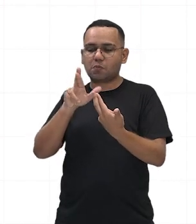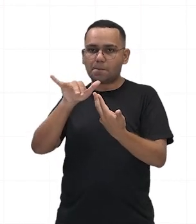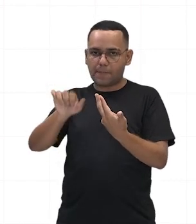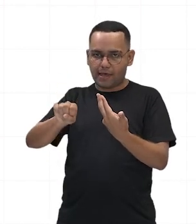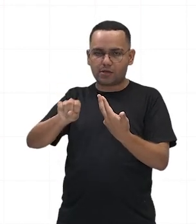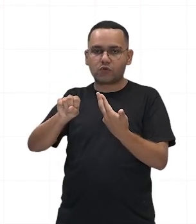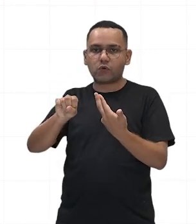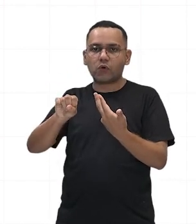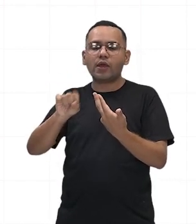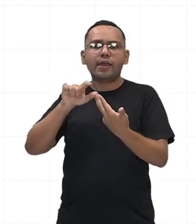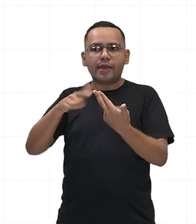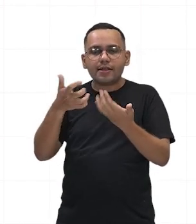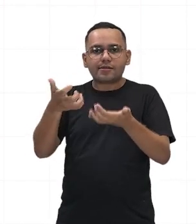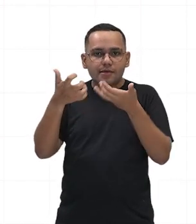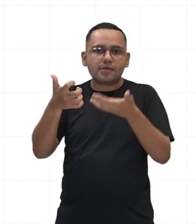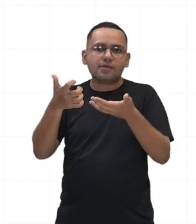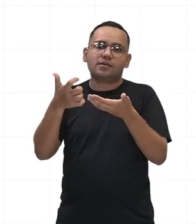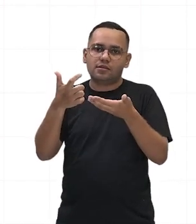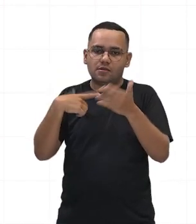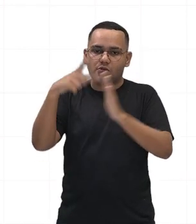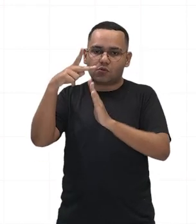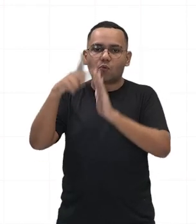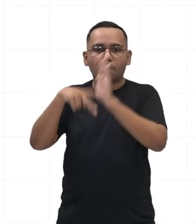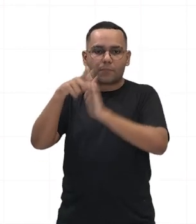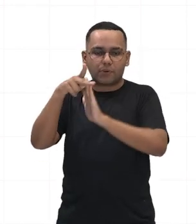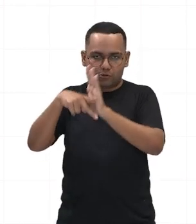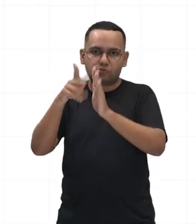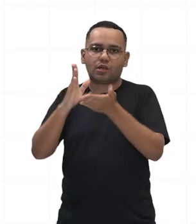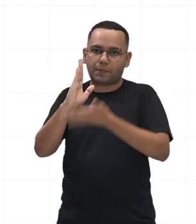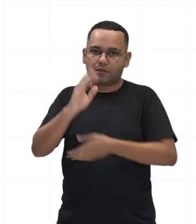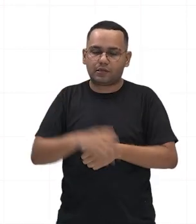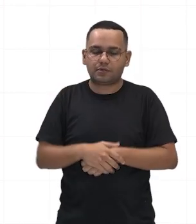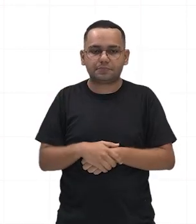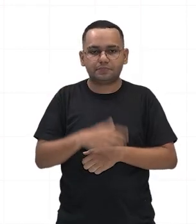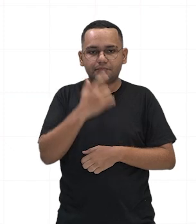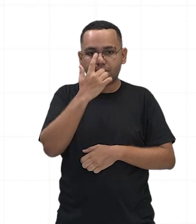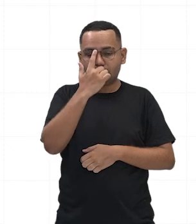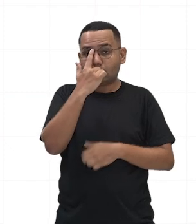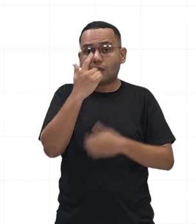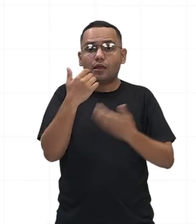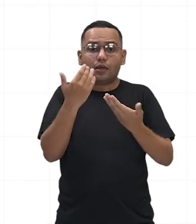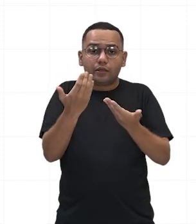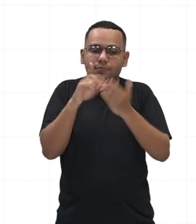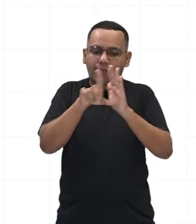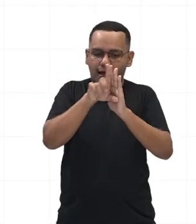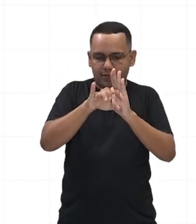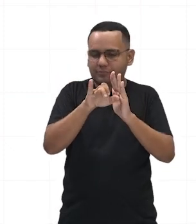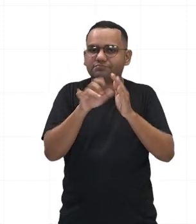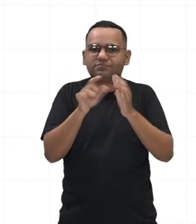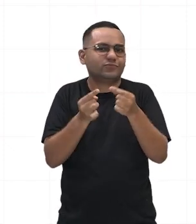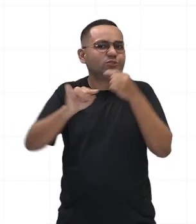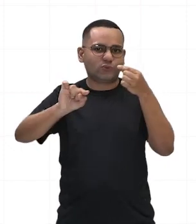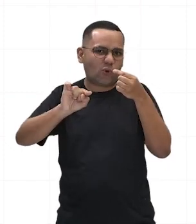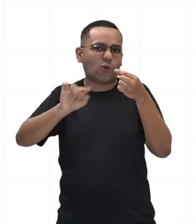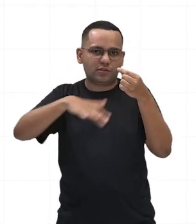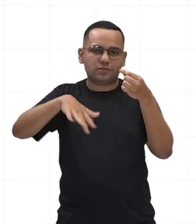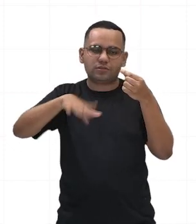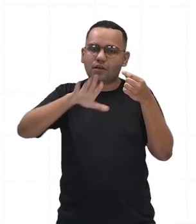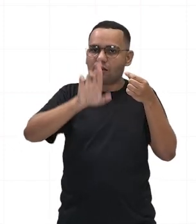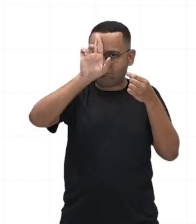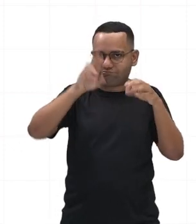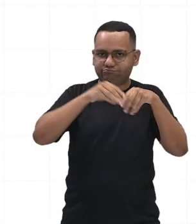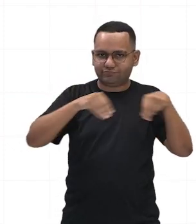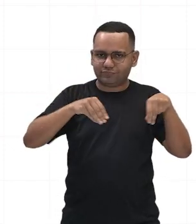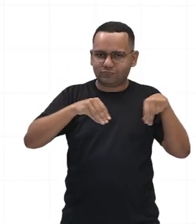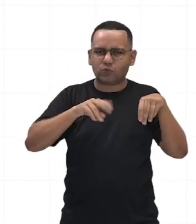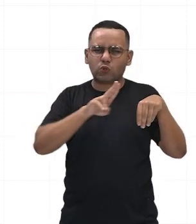esse projeto aí da reforma agrária. A lei desagradou claramente os latifundiários, que eram os